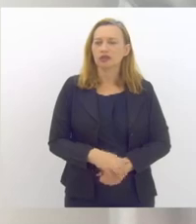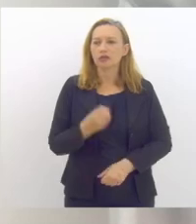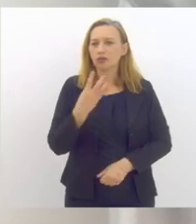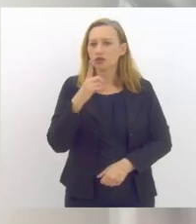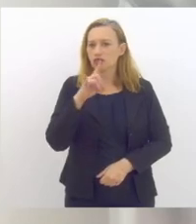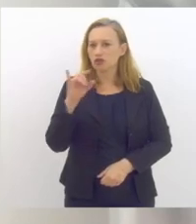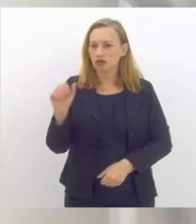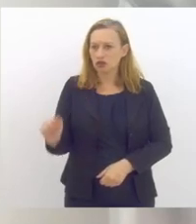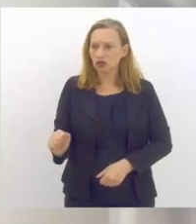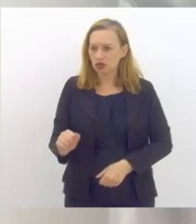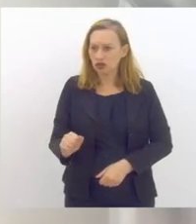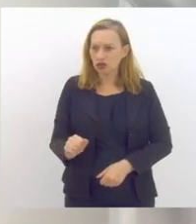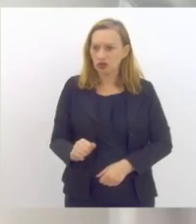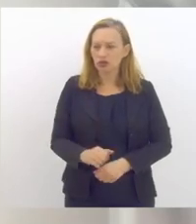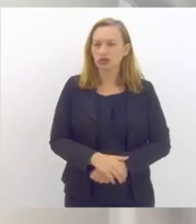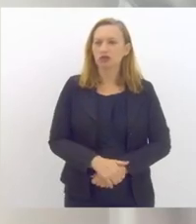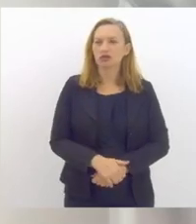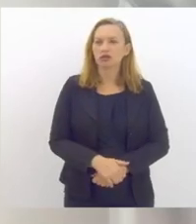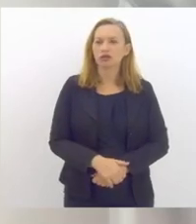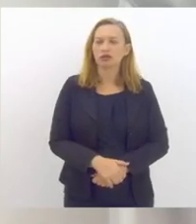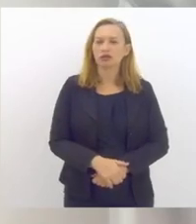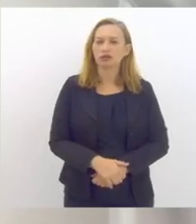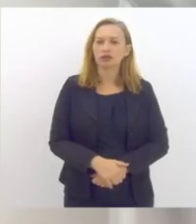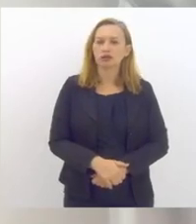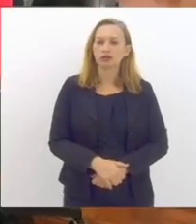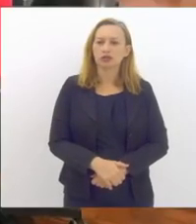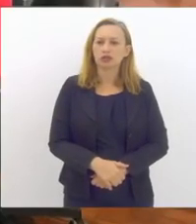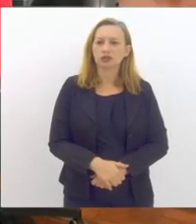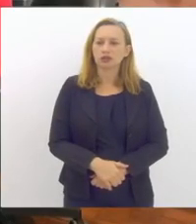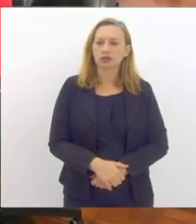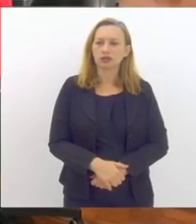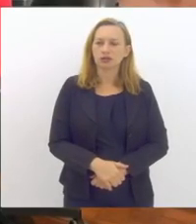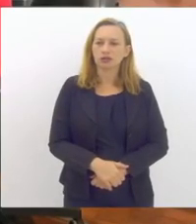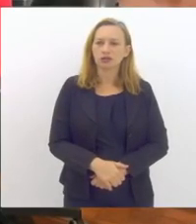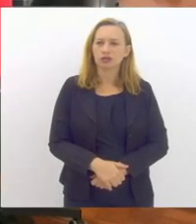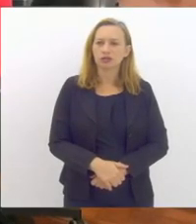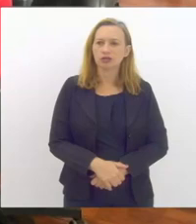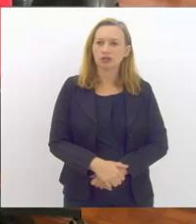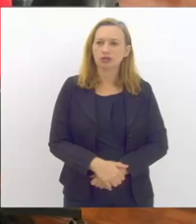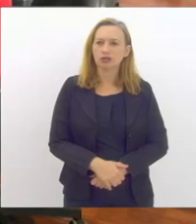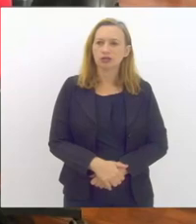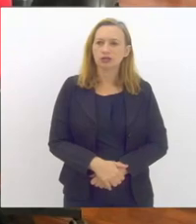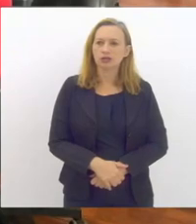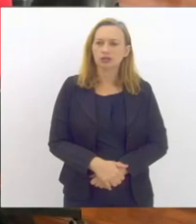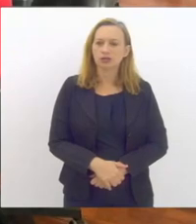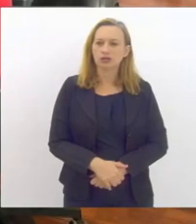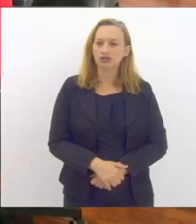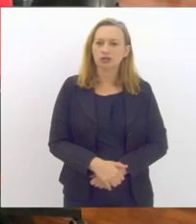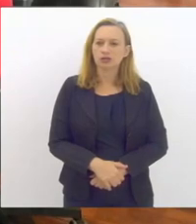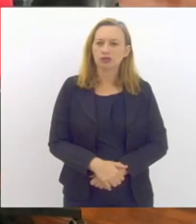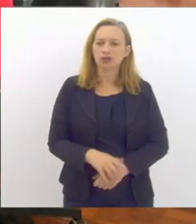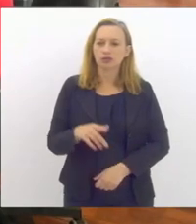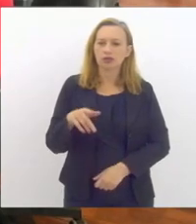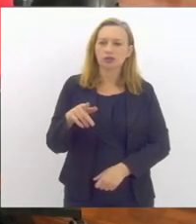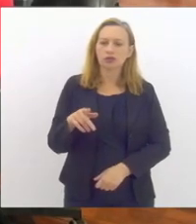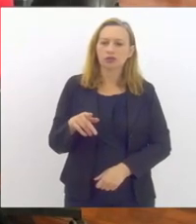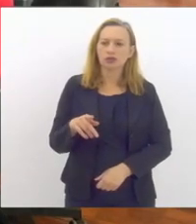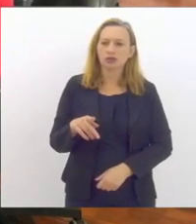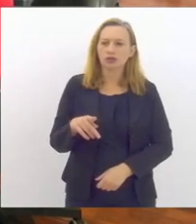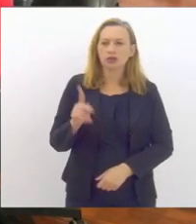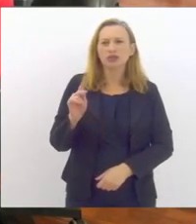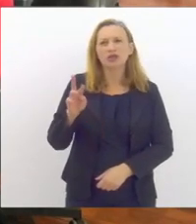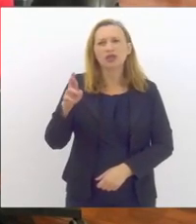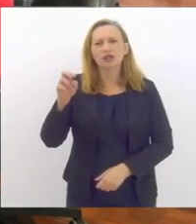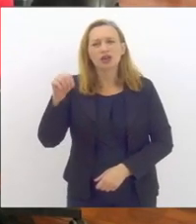Bom dia, Ana. Ana. Eu não consegui abrir a câmera no momento. Agradeço a fala da Karen e da Bruna. do